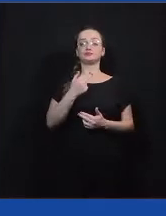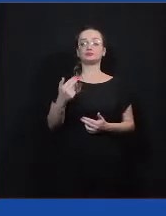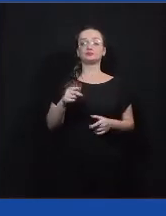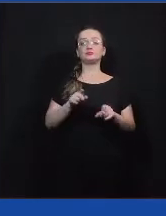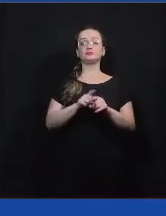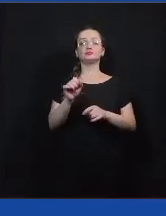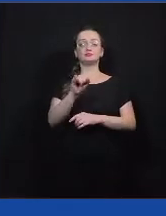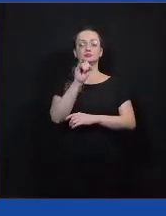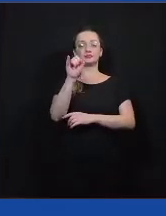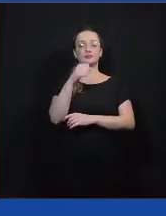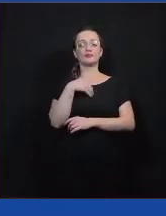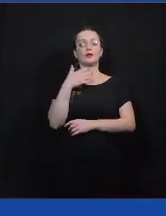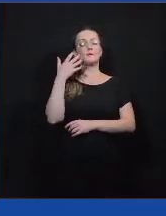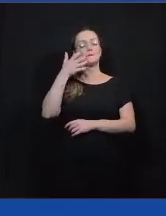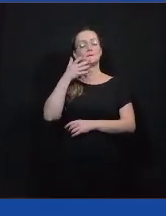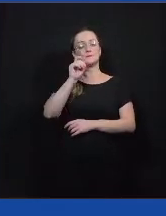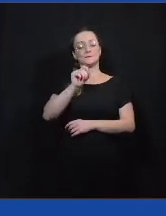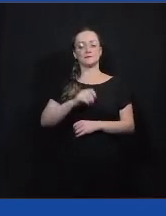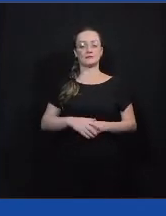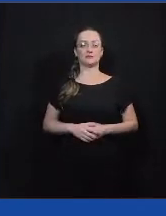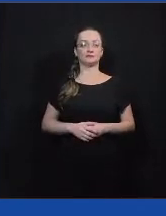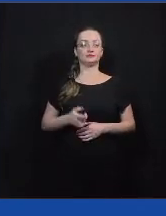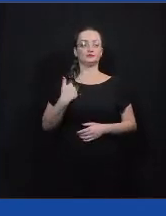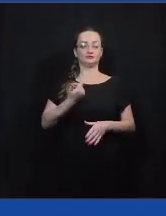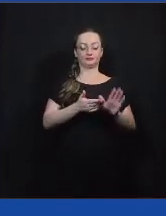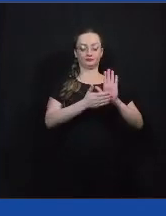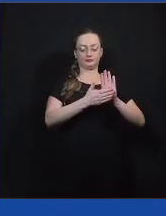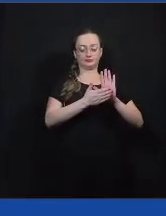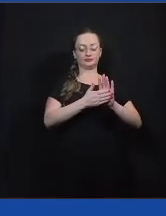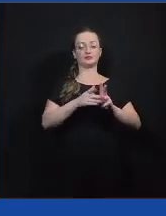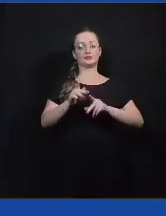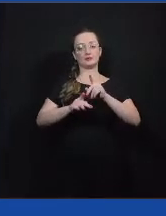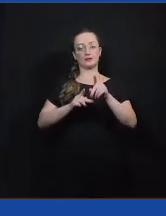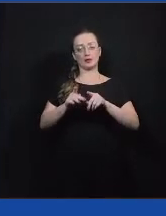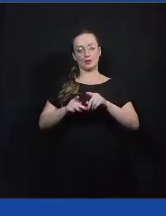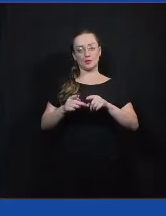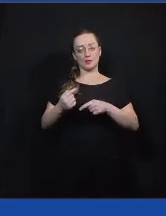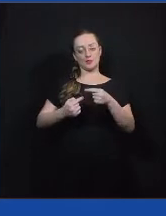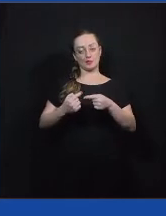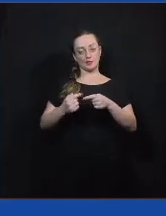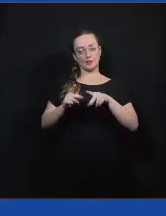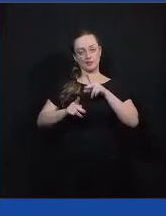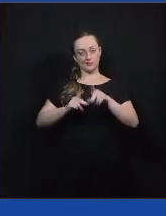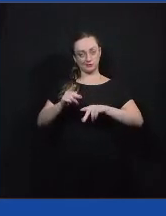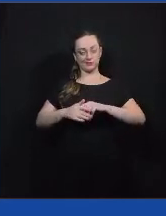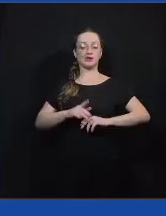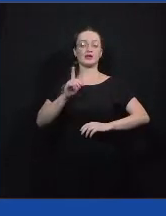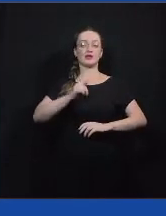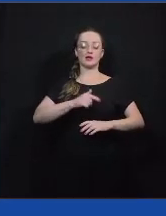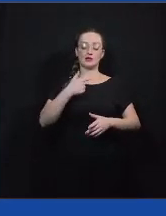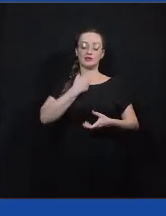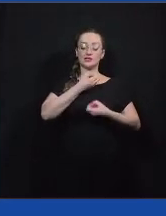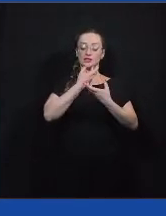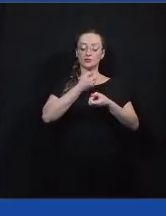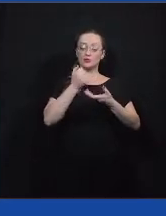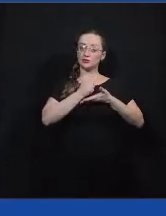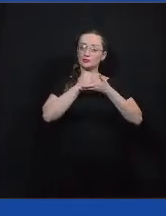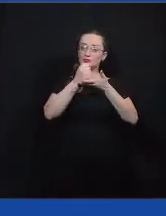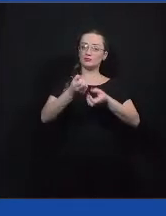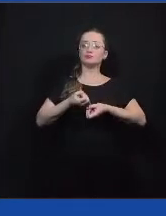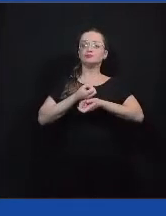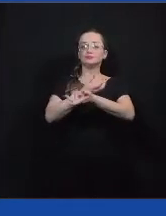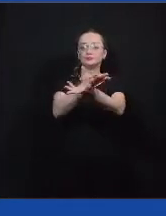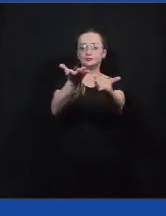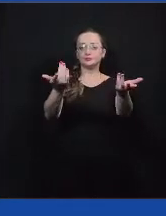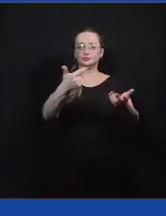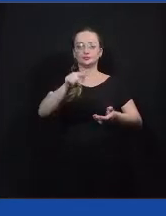que é importante falar é que, na nossa proposta de política pública, é justamente para levar essas informações para as demais.